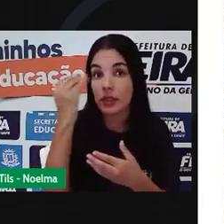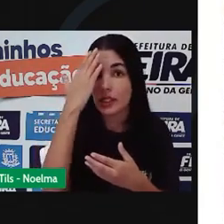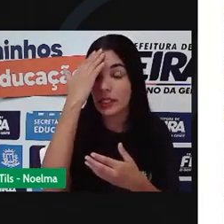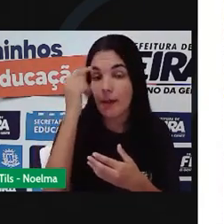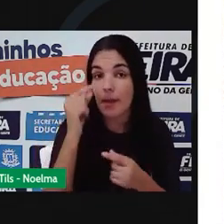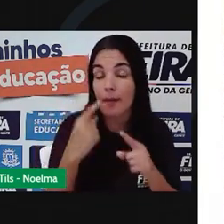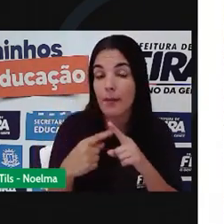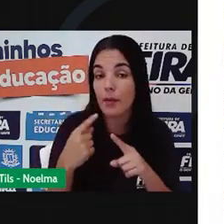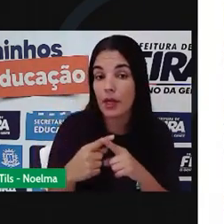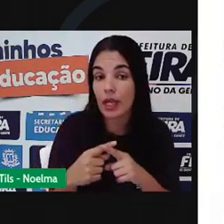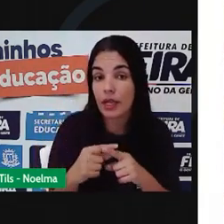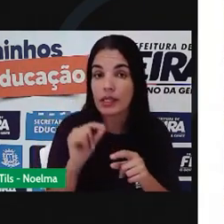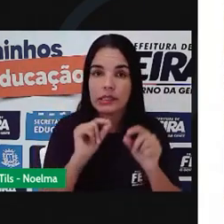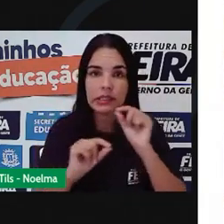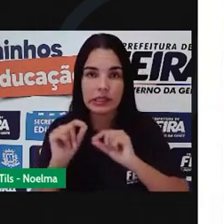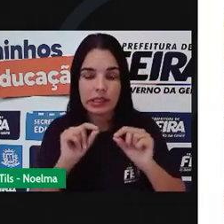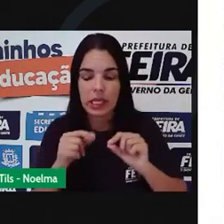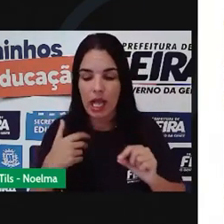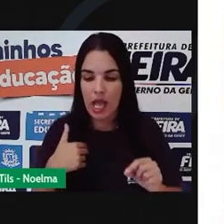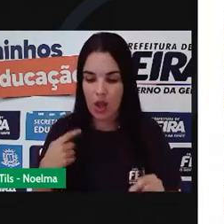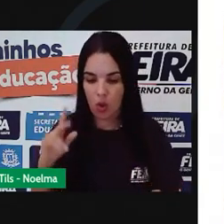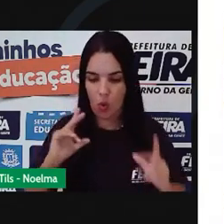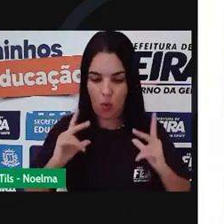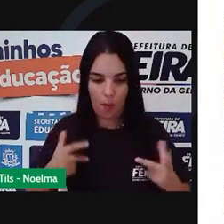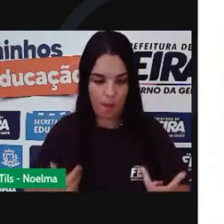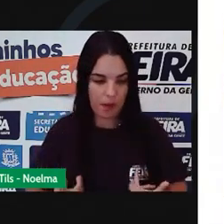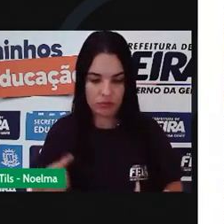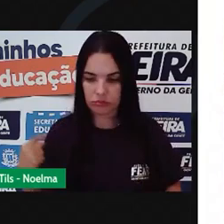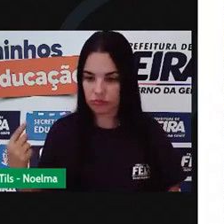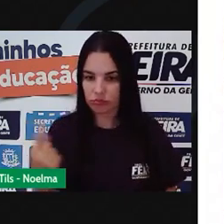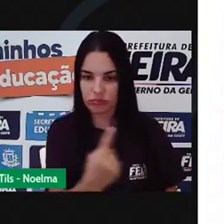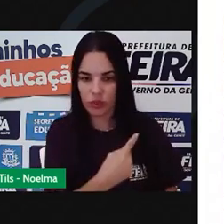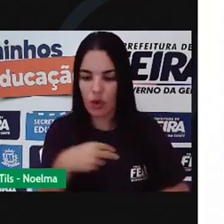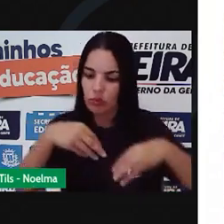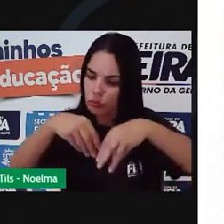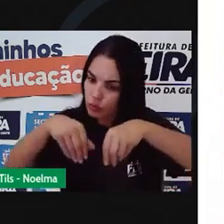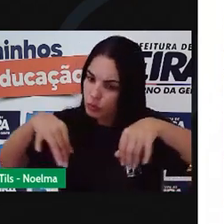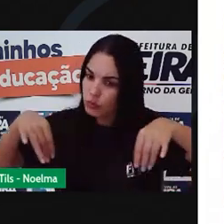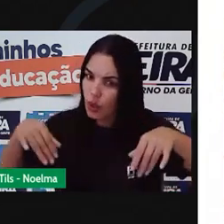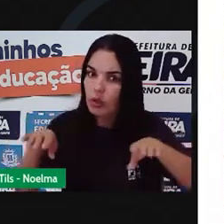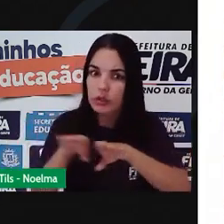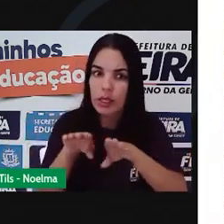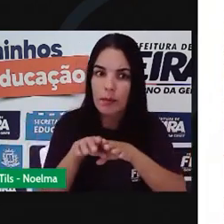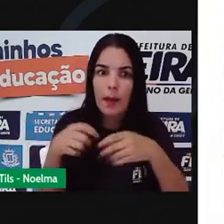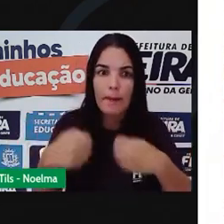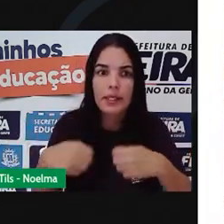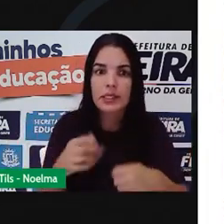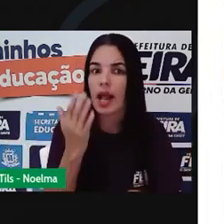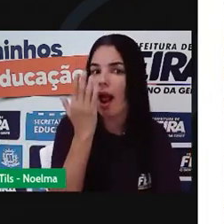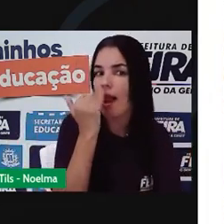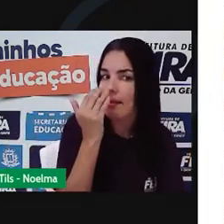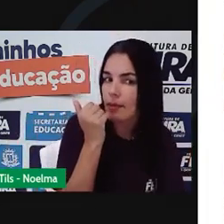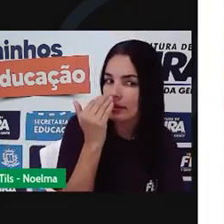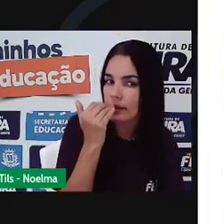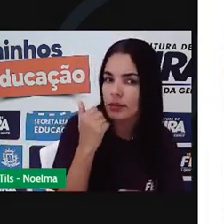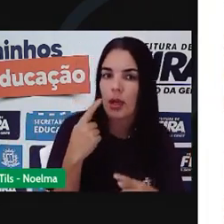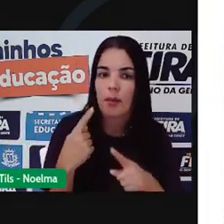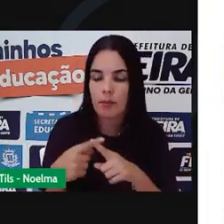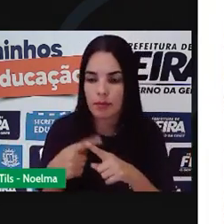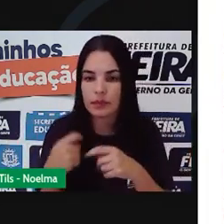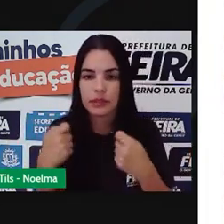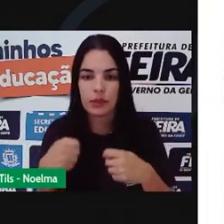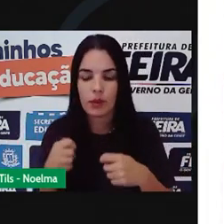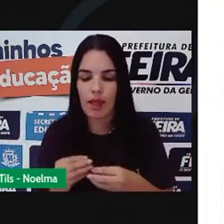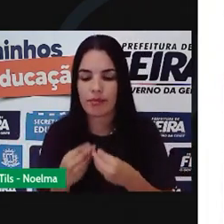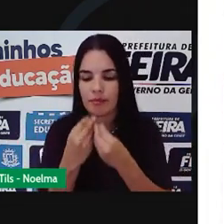solo? Porque assim como nós, seres humanos, o solo também precisa de nutrientes. Daí a importância da adubação, que nós vamos